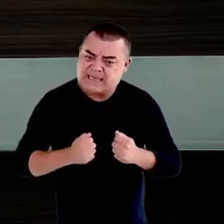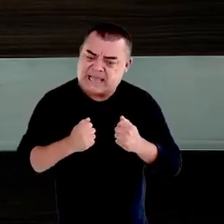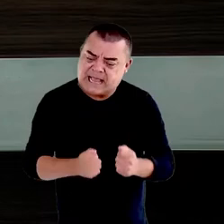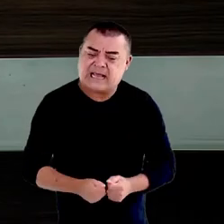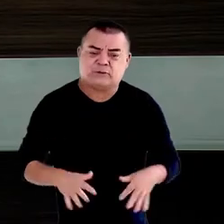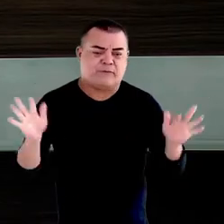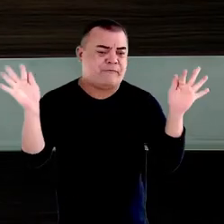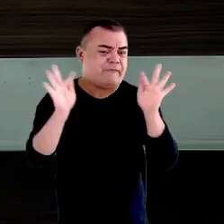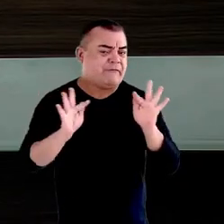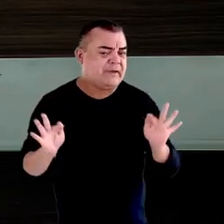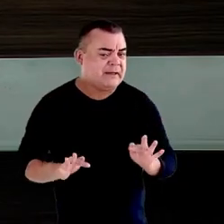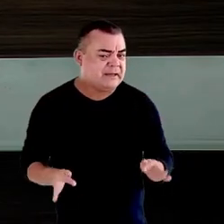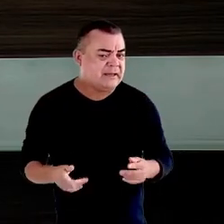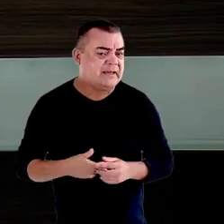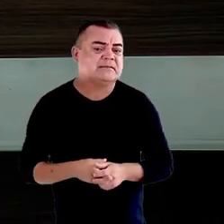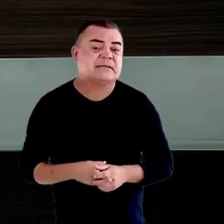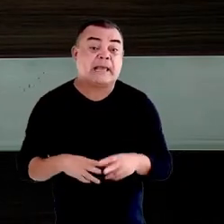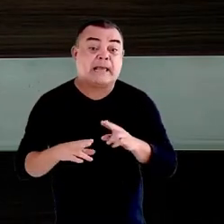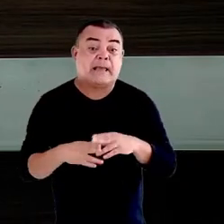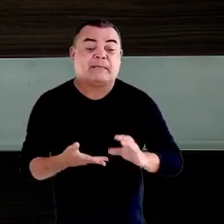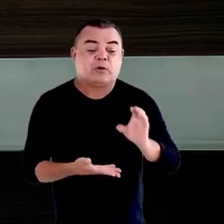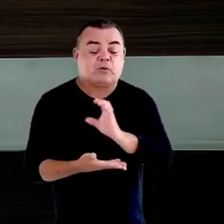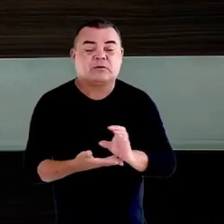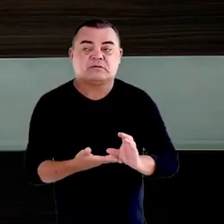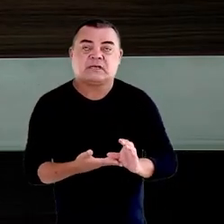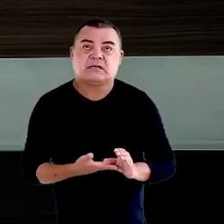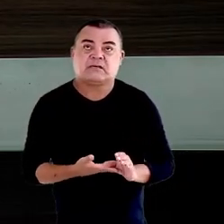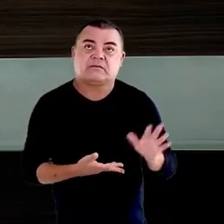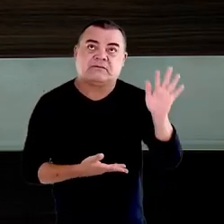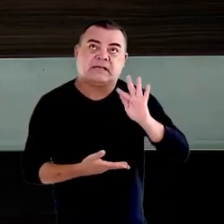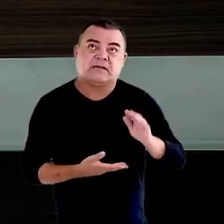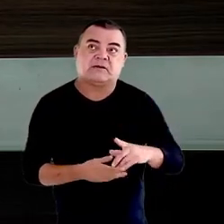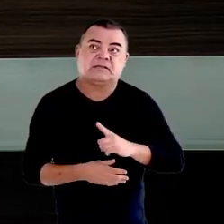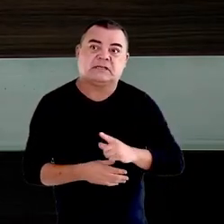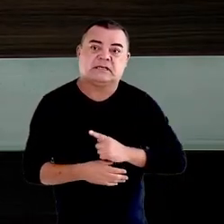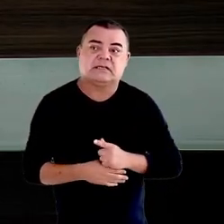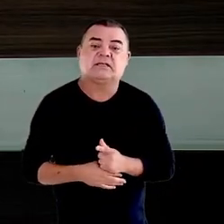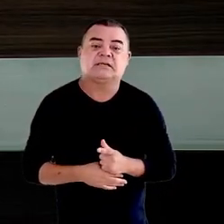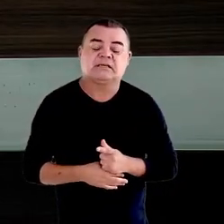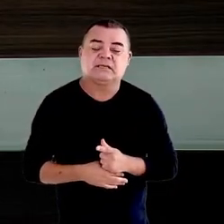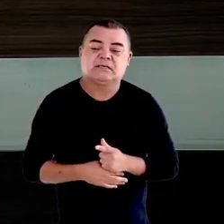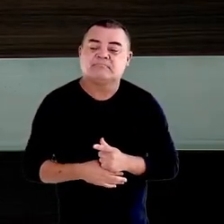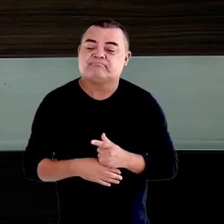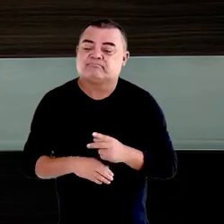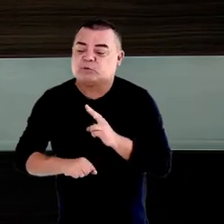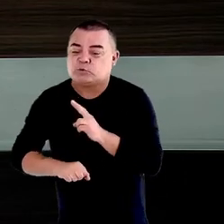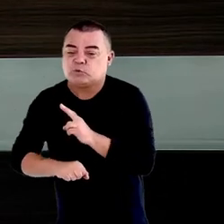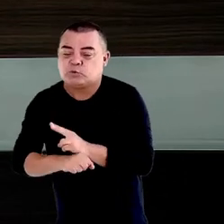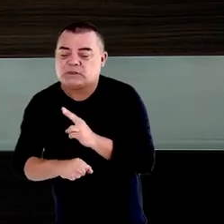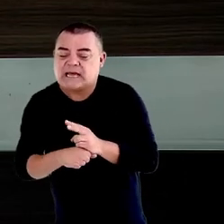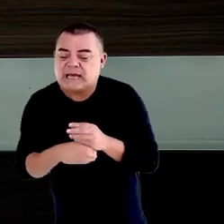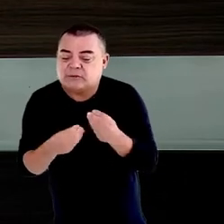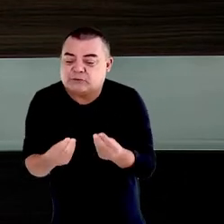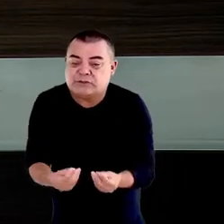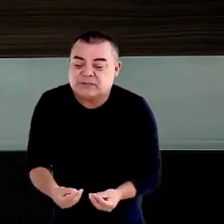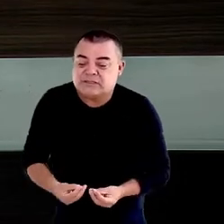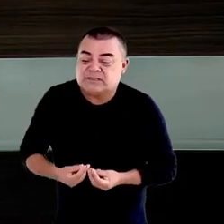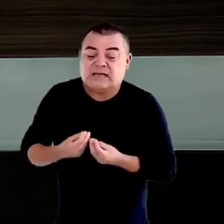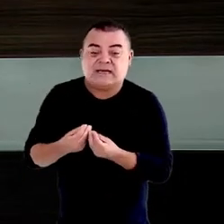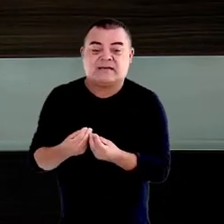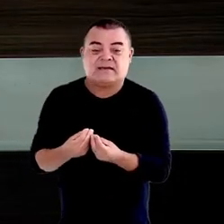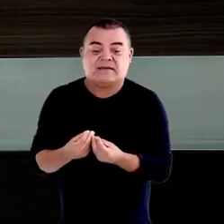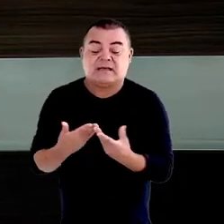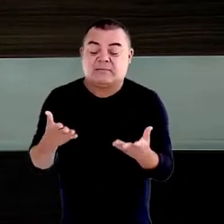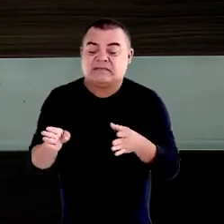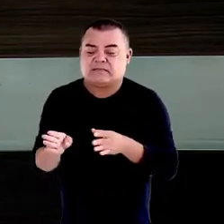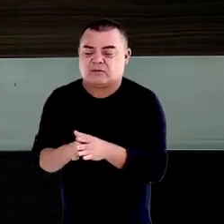feliz pelo Conselho ter tido esse cuidado de dar mais esse norte em